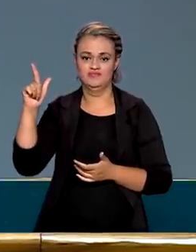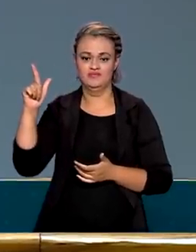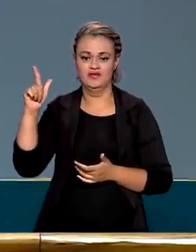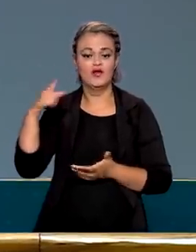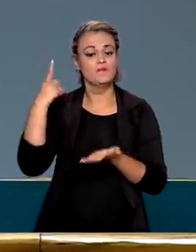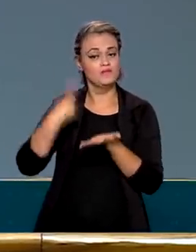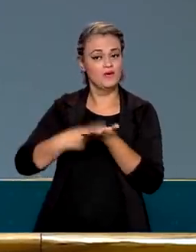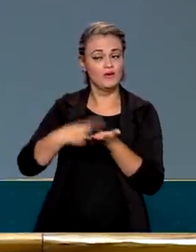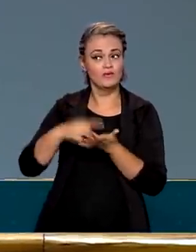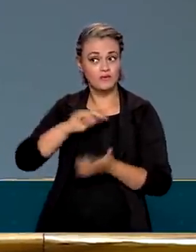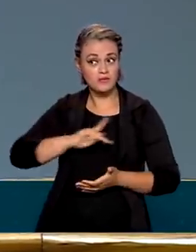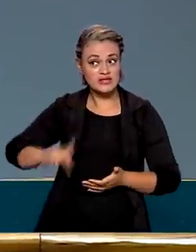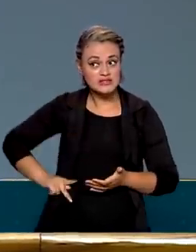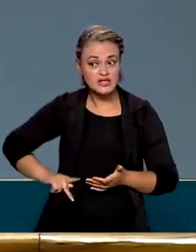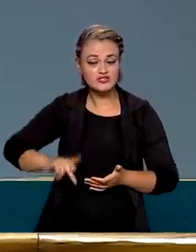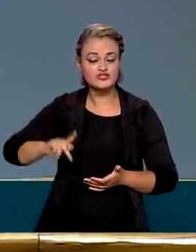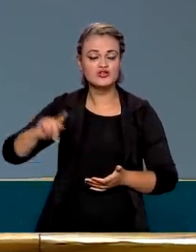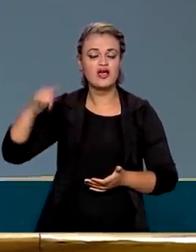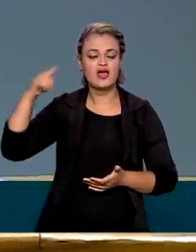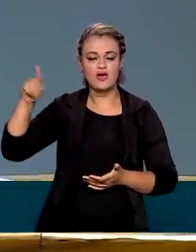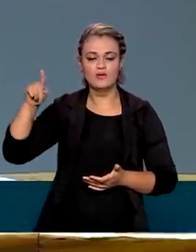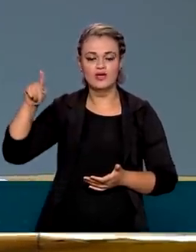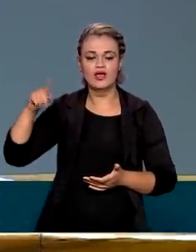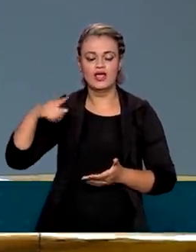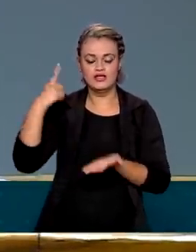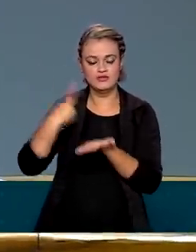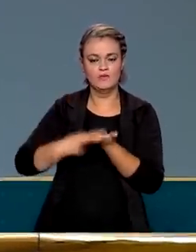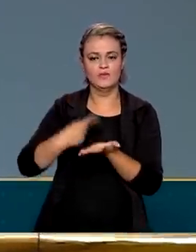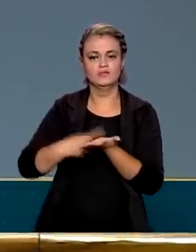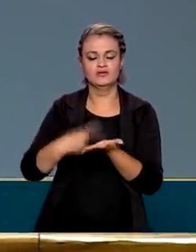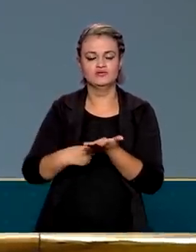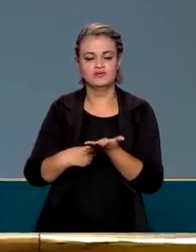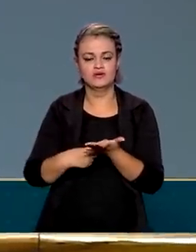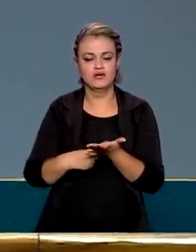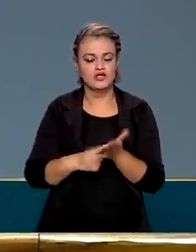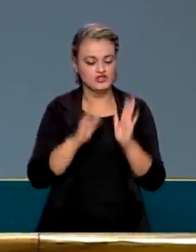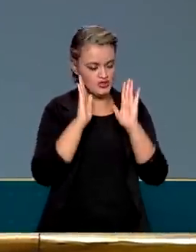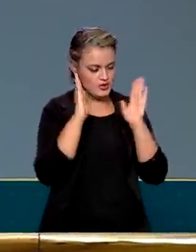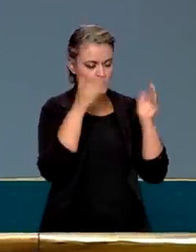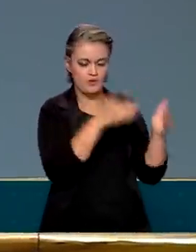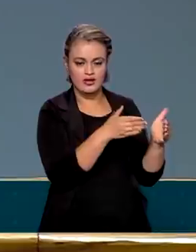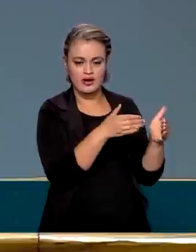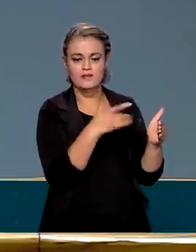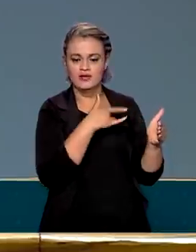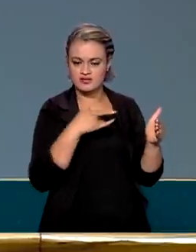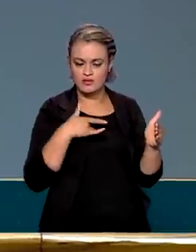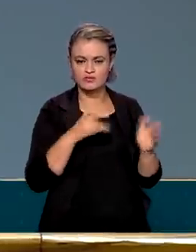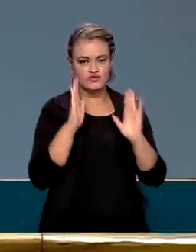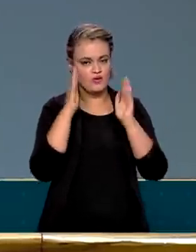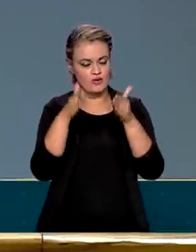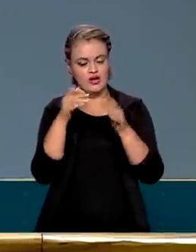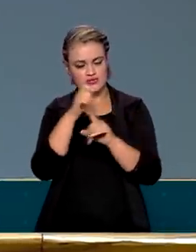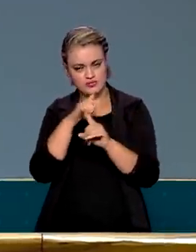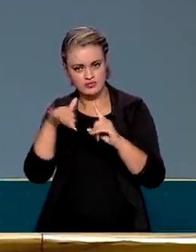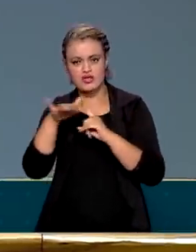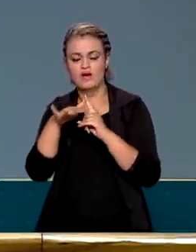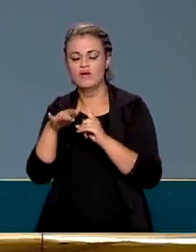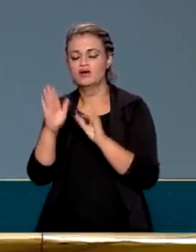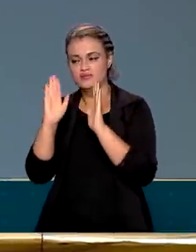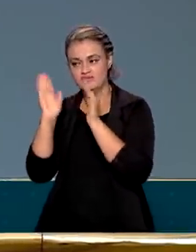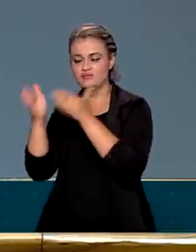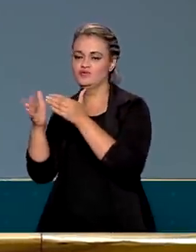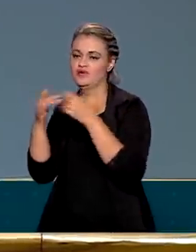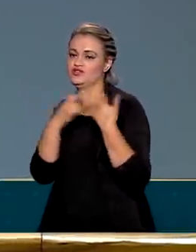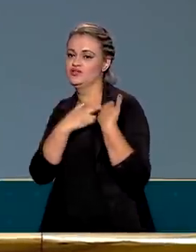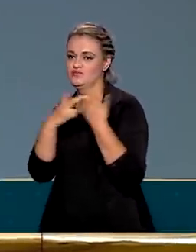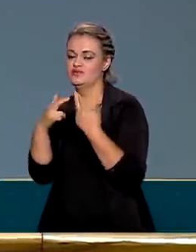O acordo do presidente da república é esse duplo compromisso. Nós temos um olhar para a saúde, nós temos um olhar social, mas nós temos um olhar